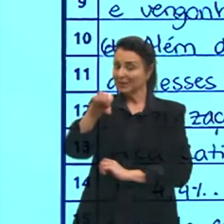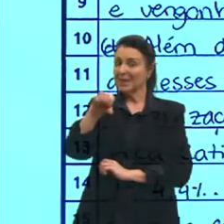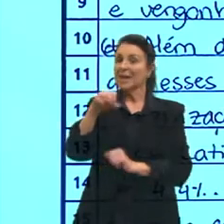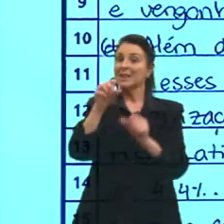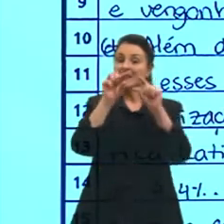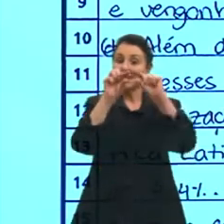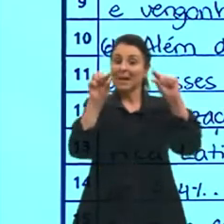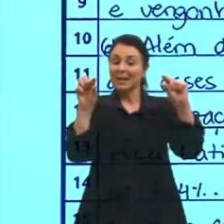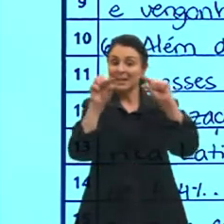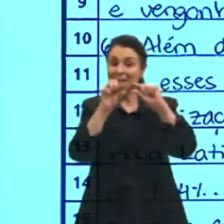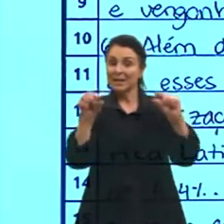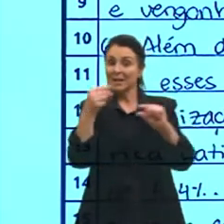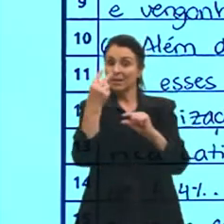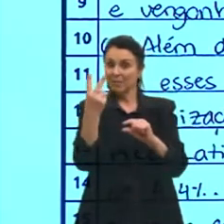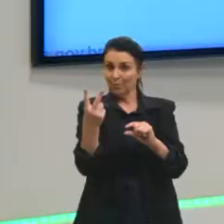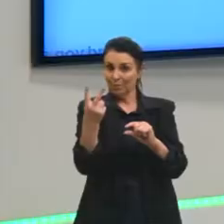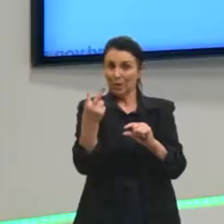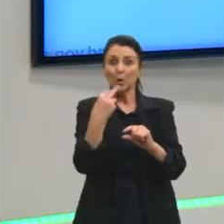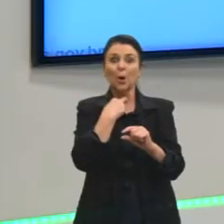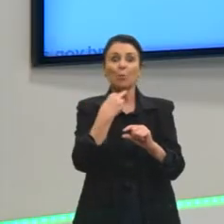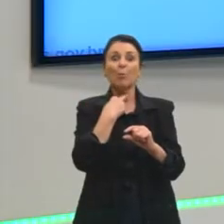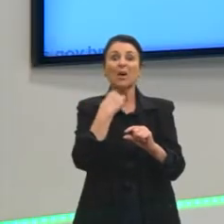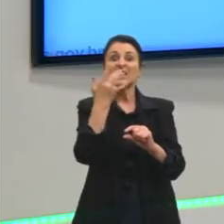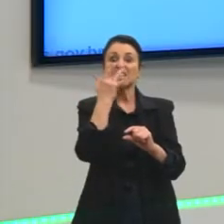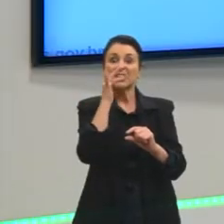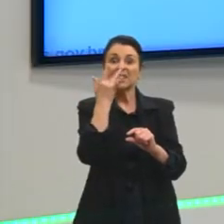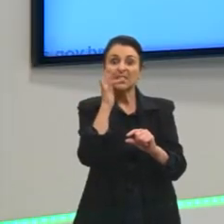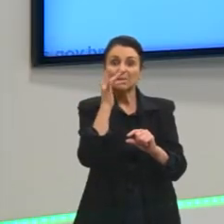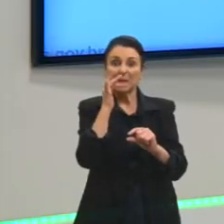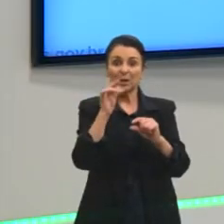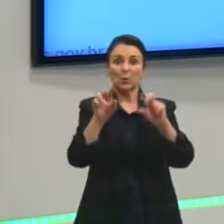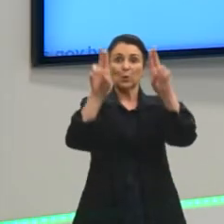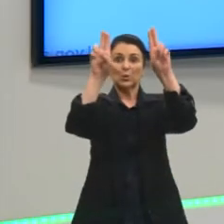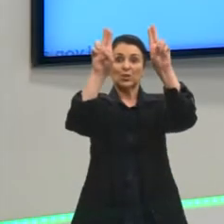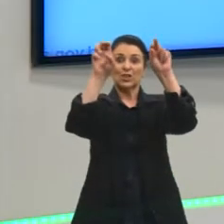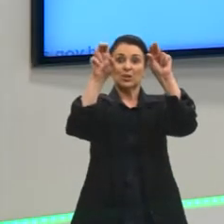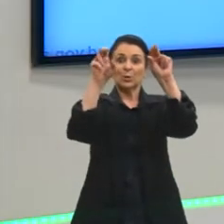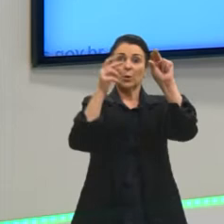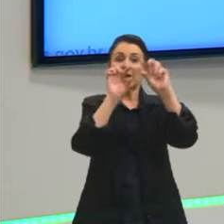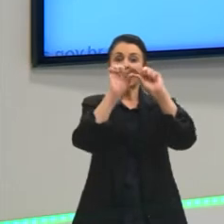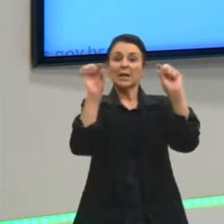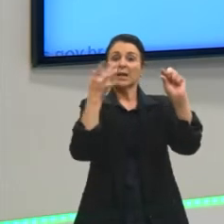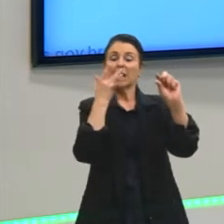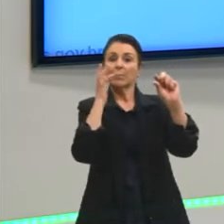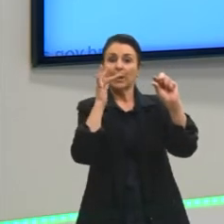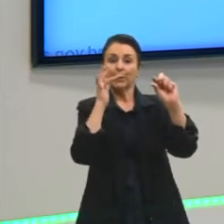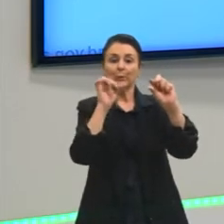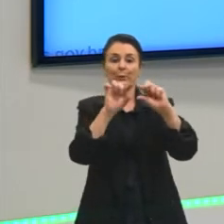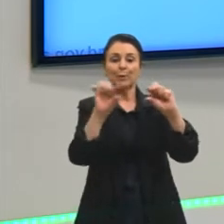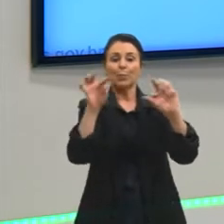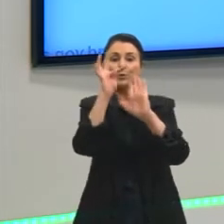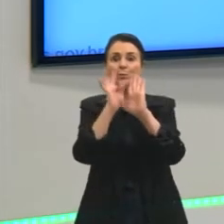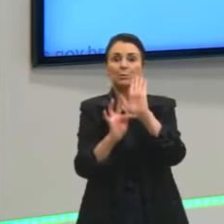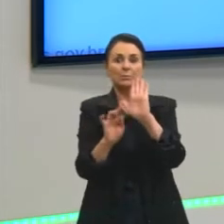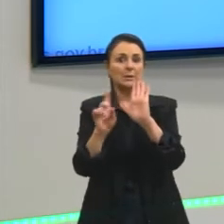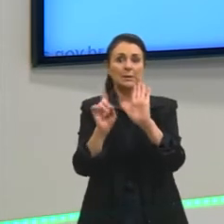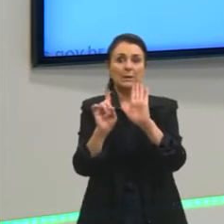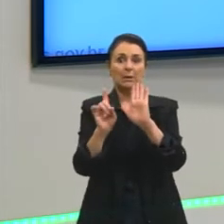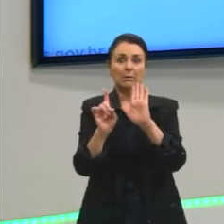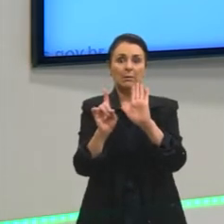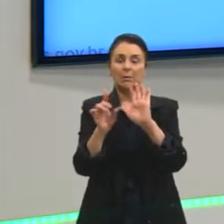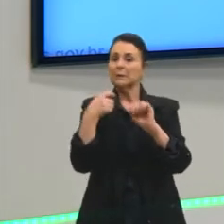deixar linha em branco. Não precisa deixar linha nenhuma em branco. Nem entre